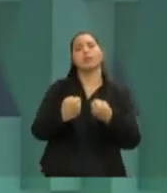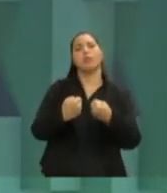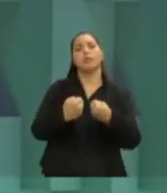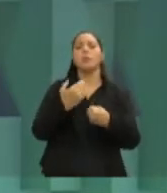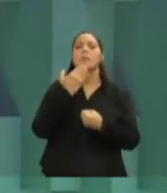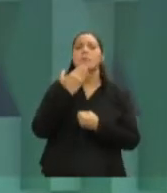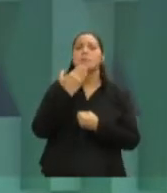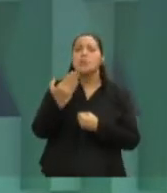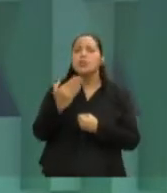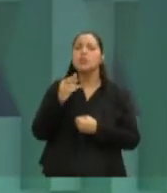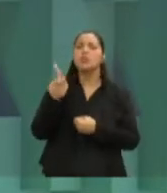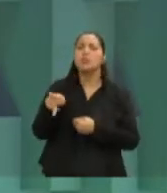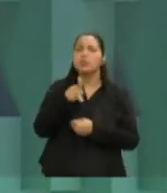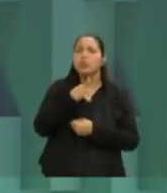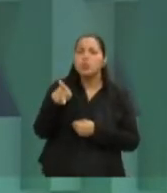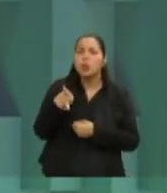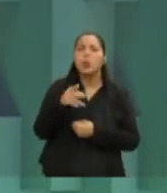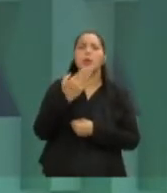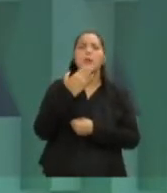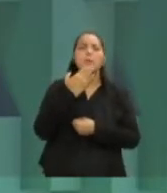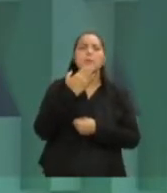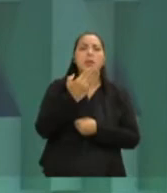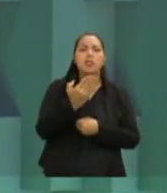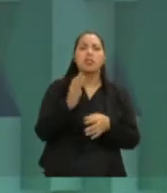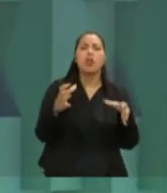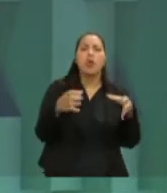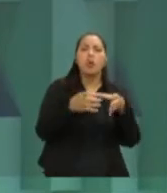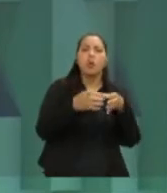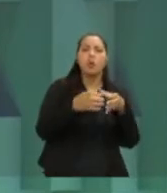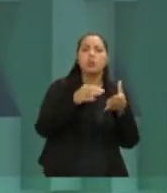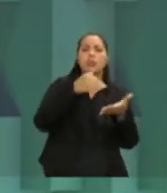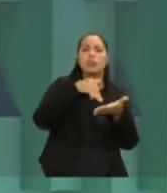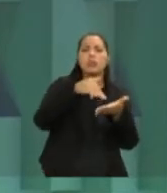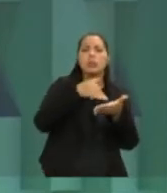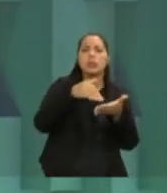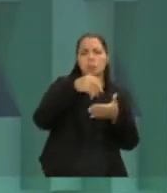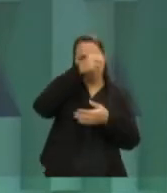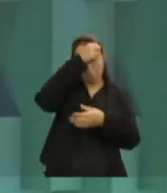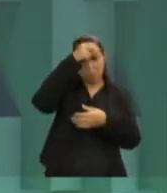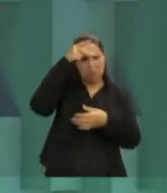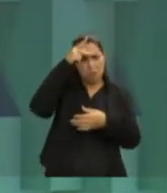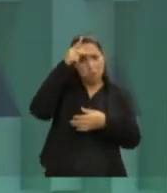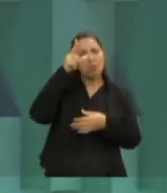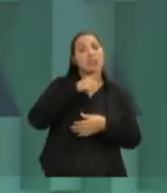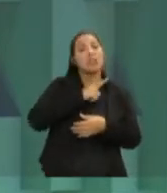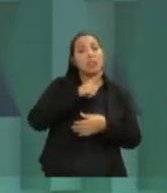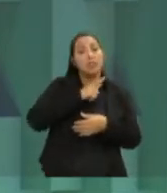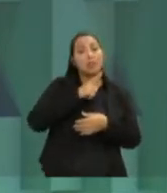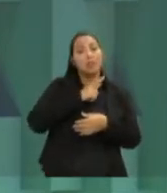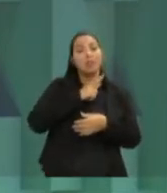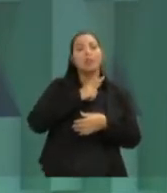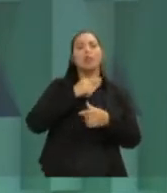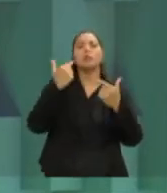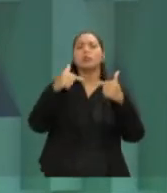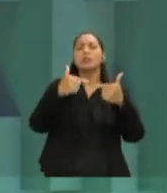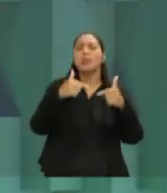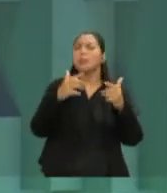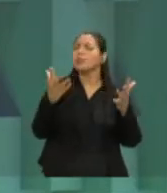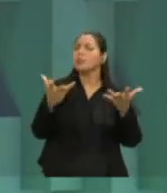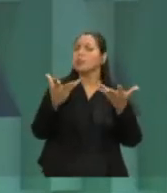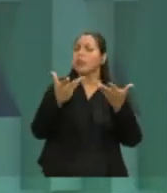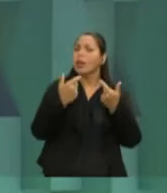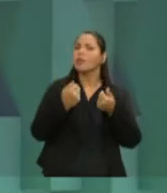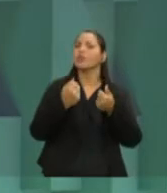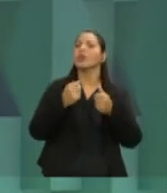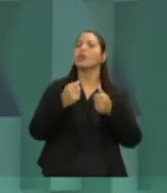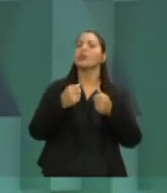professores, pedir toda a equipe da Secretaria Municipal, que tem uma tarefa extraordinária na produção dessa política pública. Nós tivemos uma